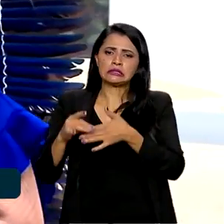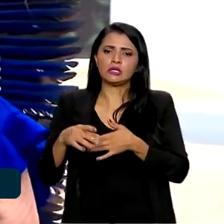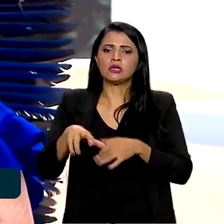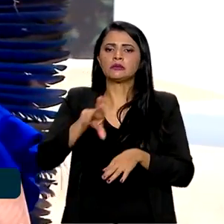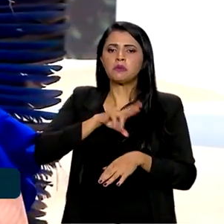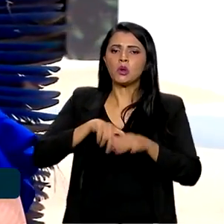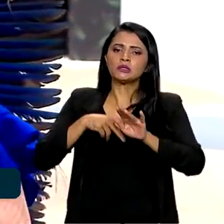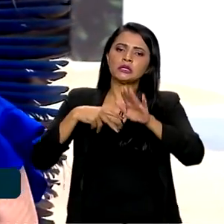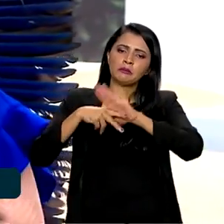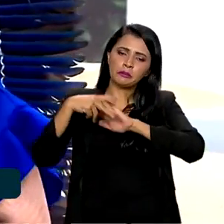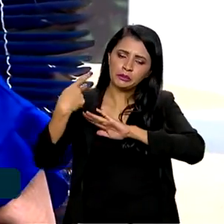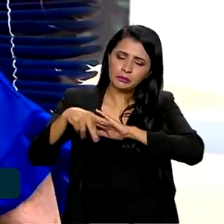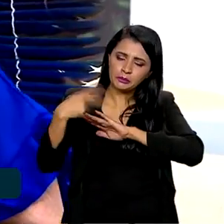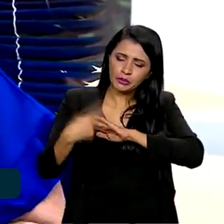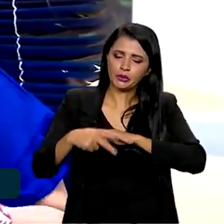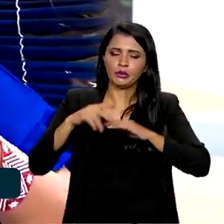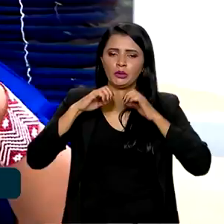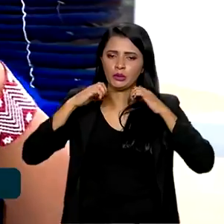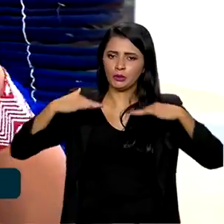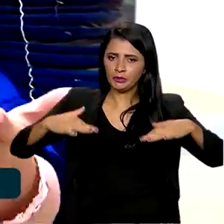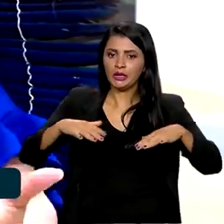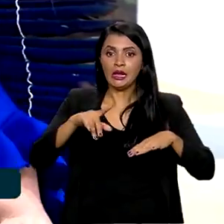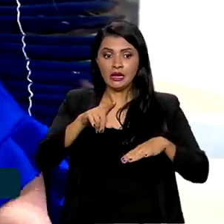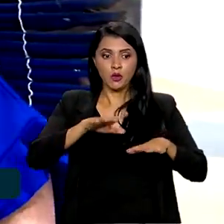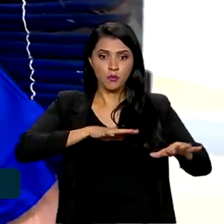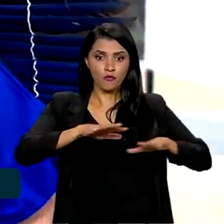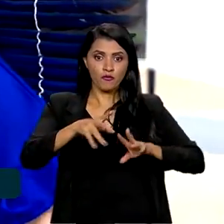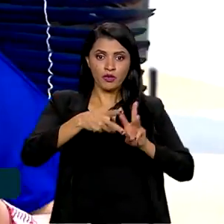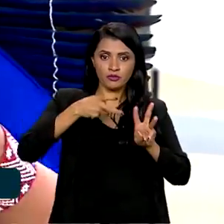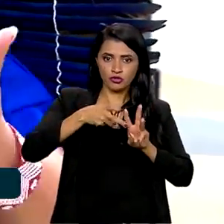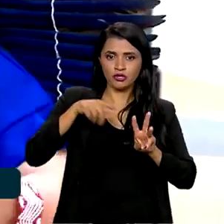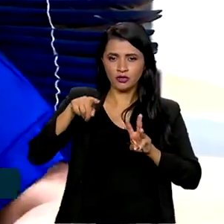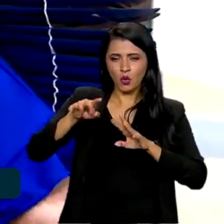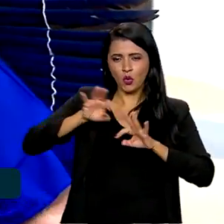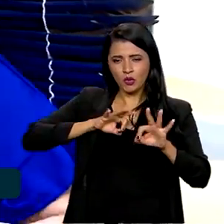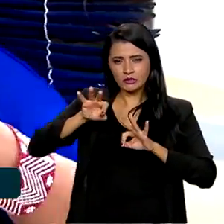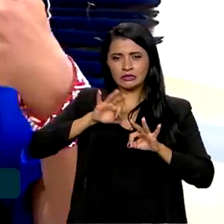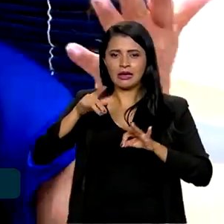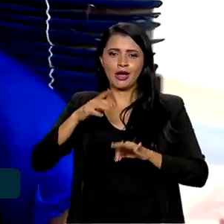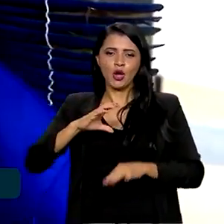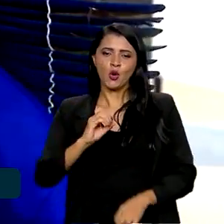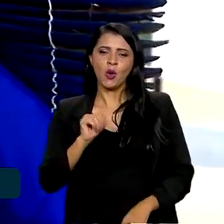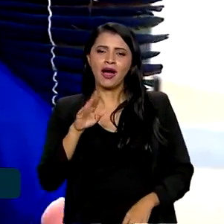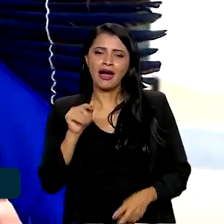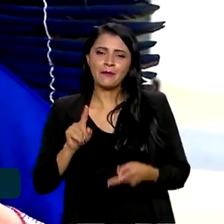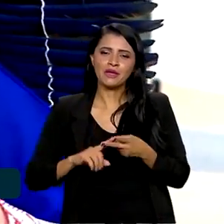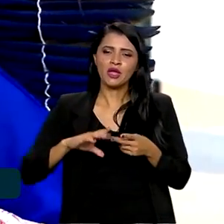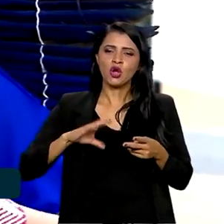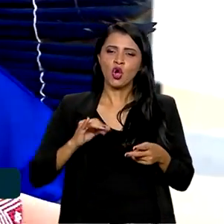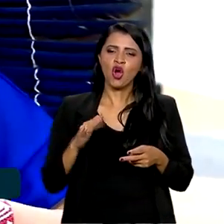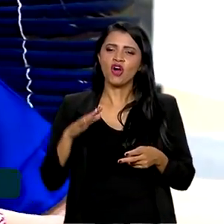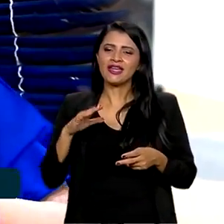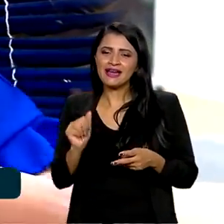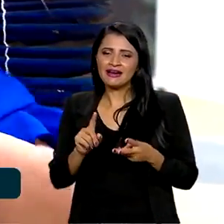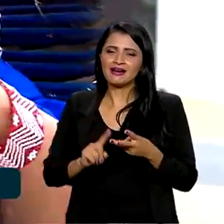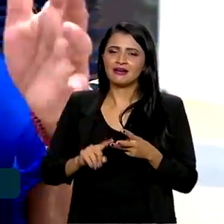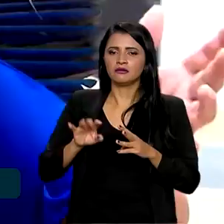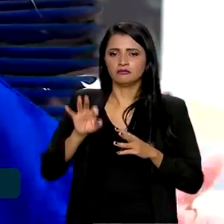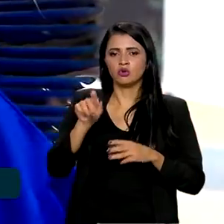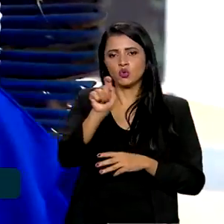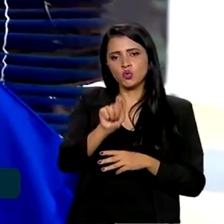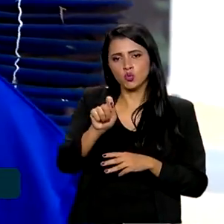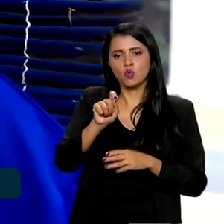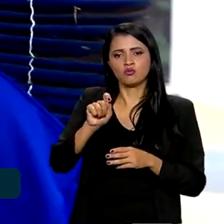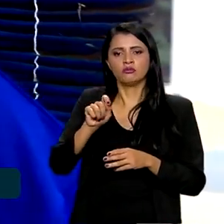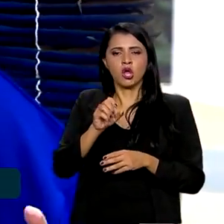resultados das plenárias. E, enquanto o movimento indígena organizado, a COIAB, a COICA, as organizações subnacionais,